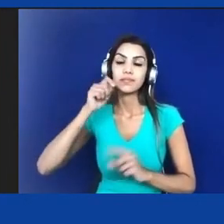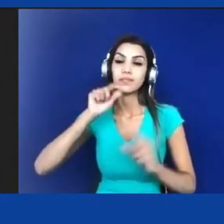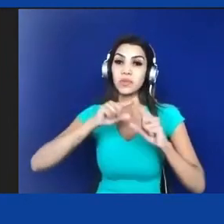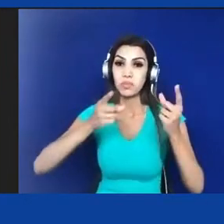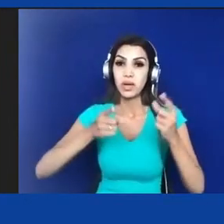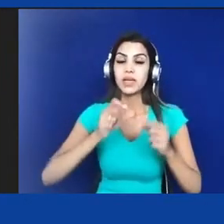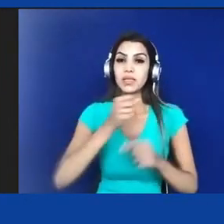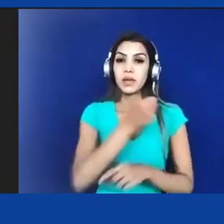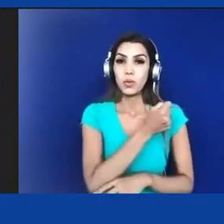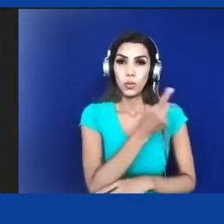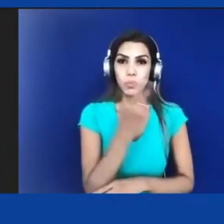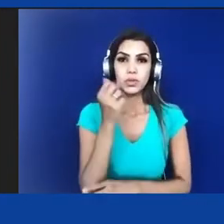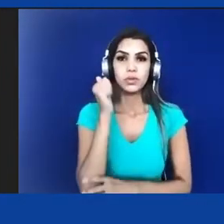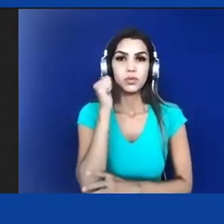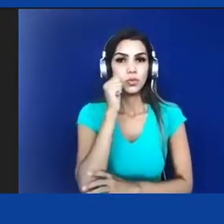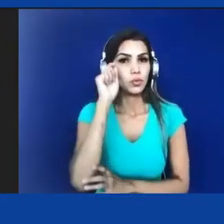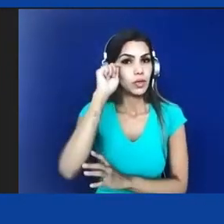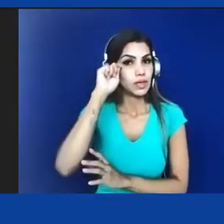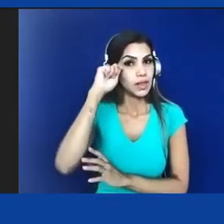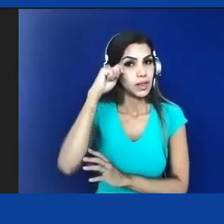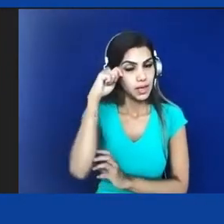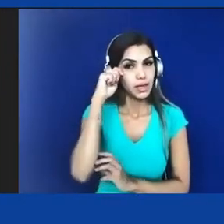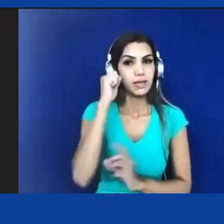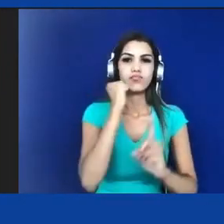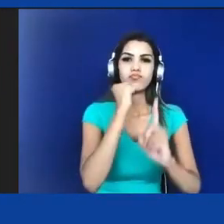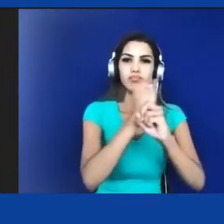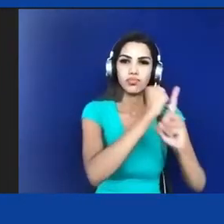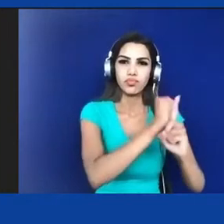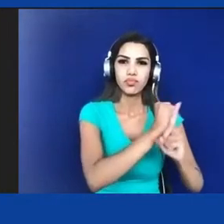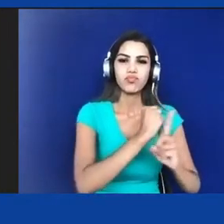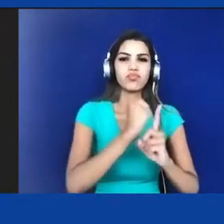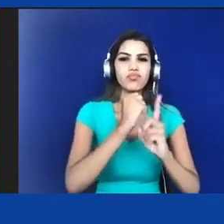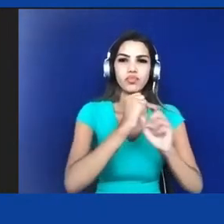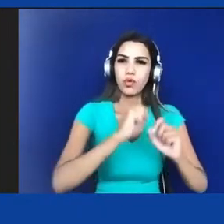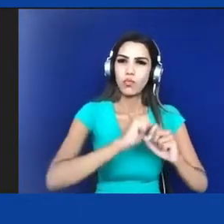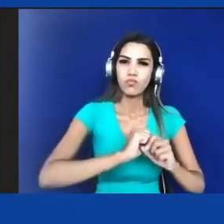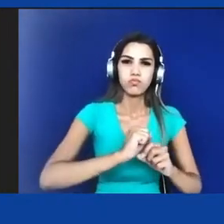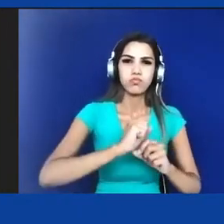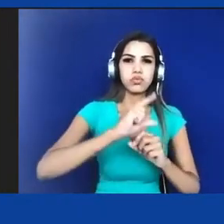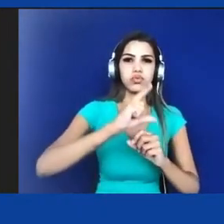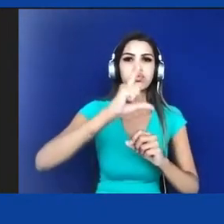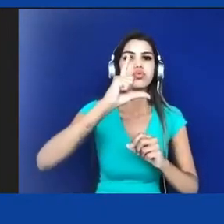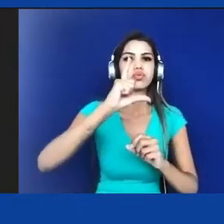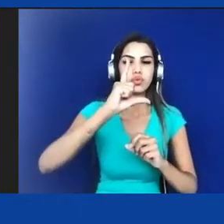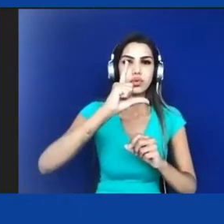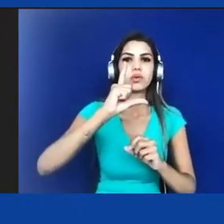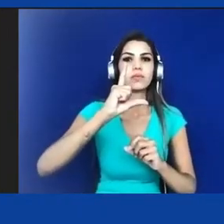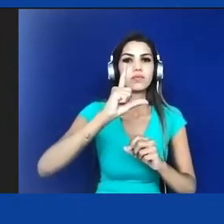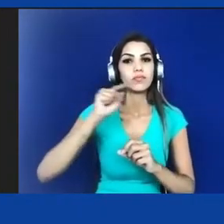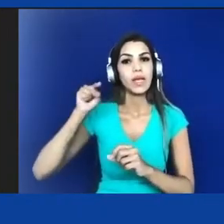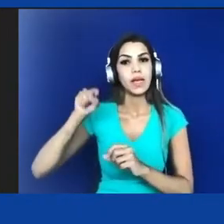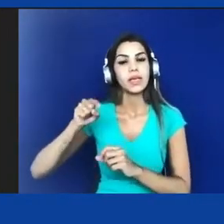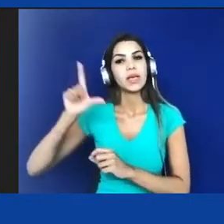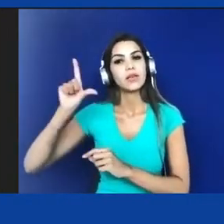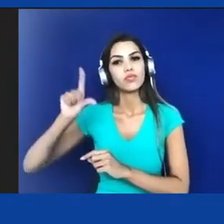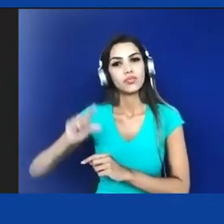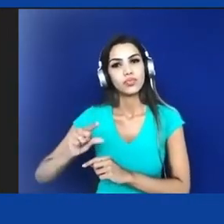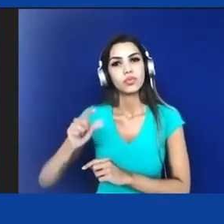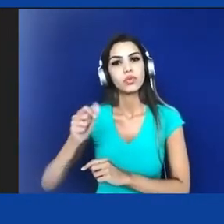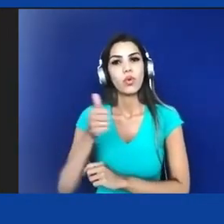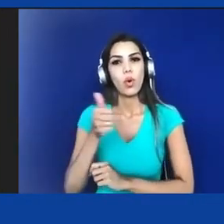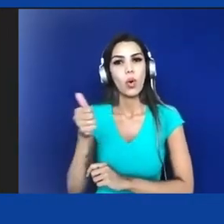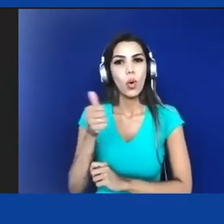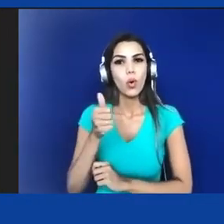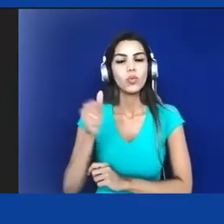caiu, enquanto a taxa de homicídios de mulheres não negras caiu 11%, a taxa entre as mulheres